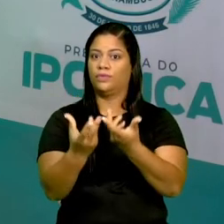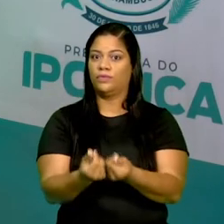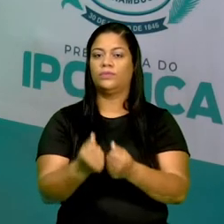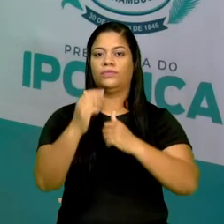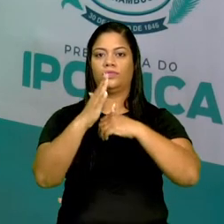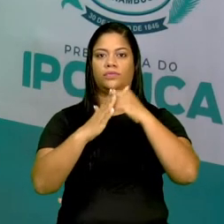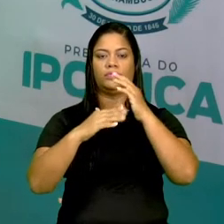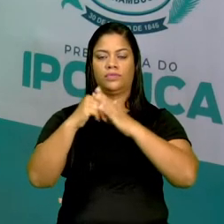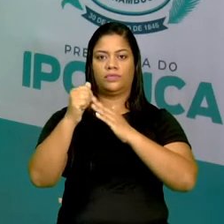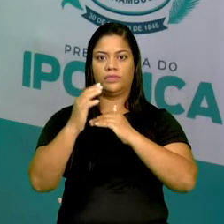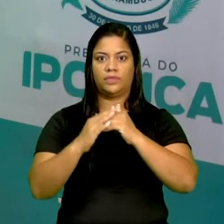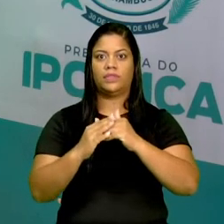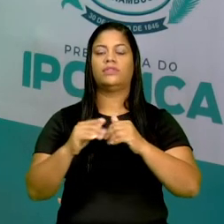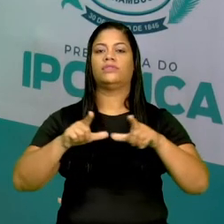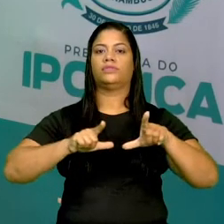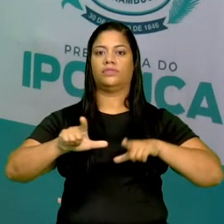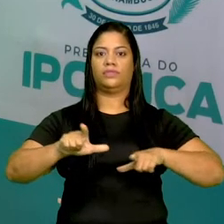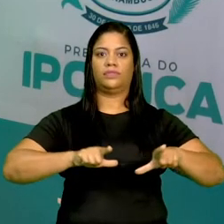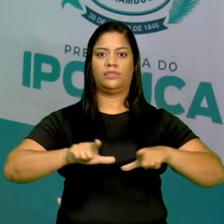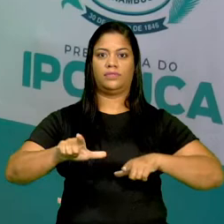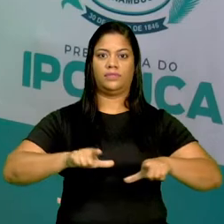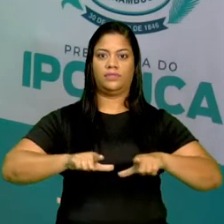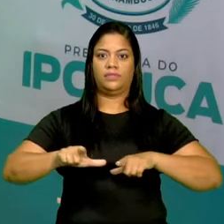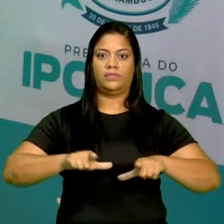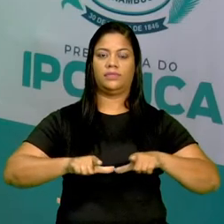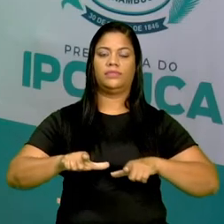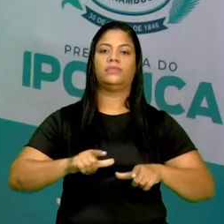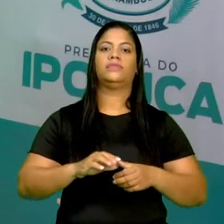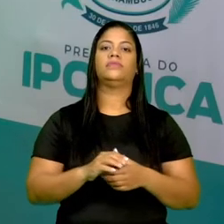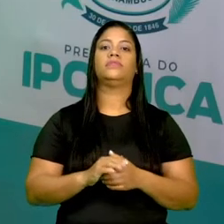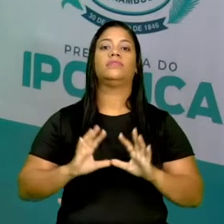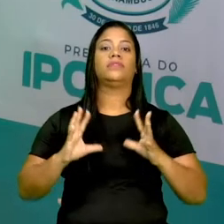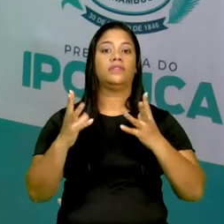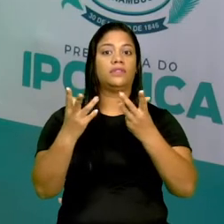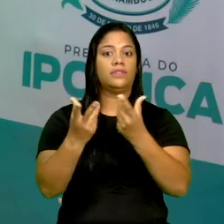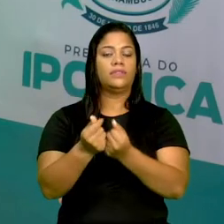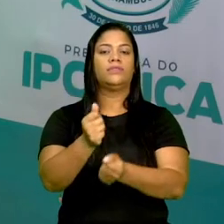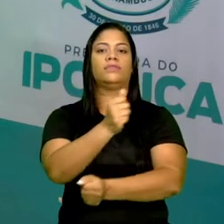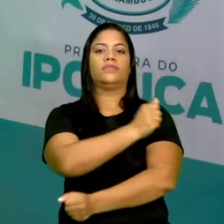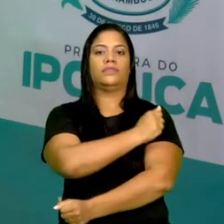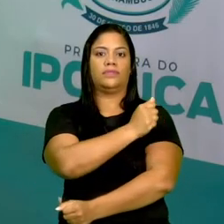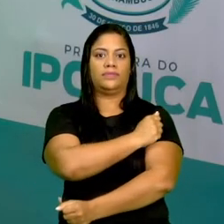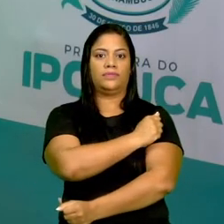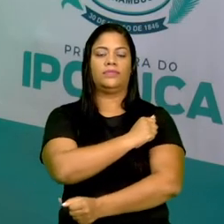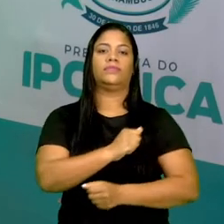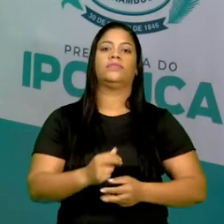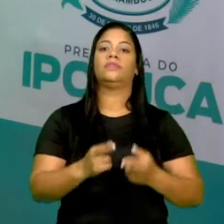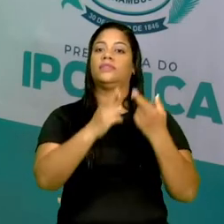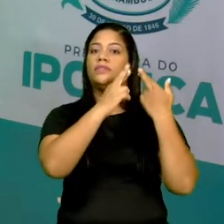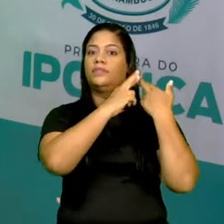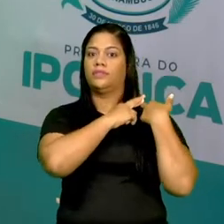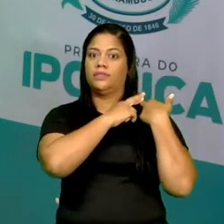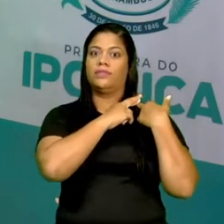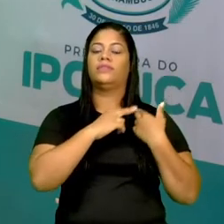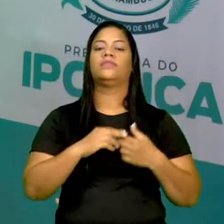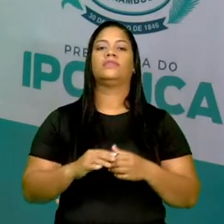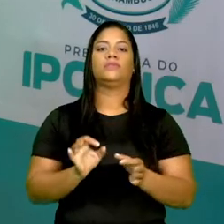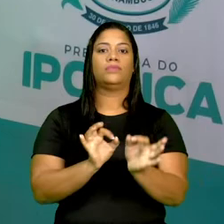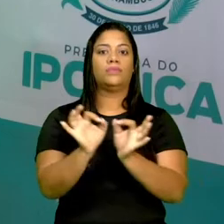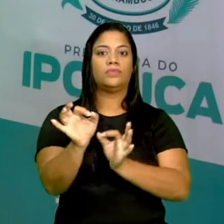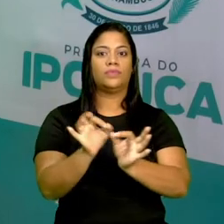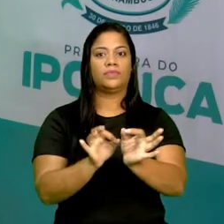profissionais que trabalham nela, tá? E todos os alunos. Então, ele é responsável por